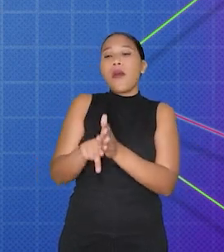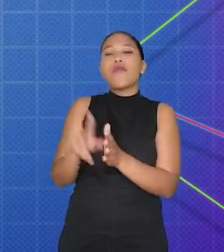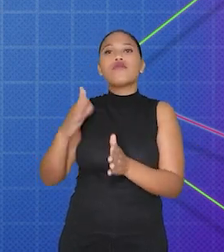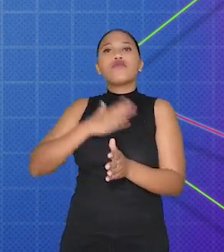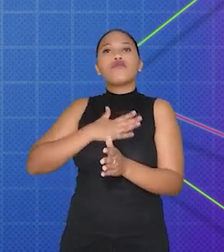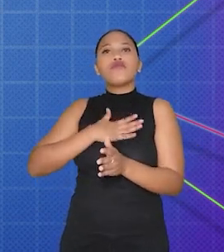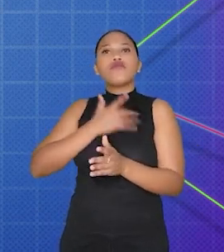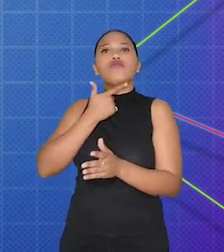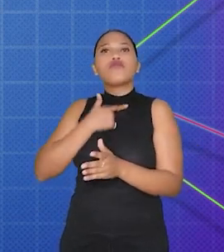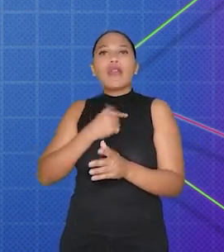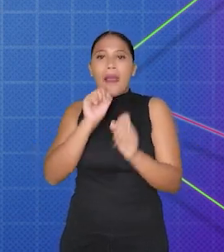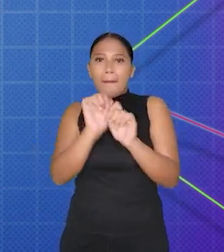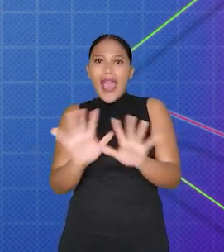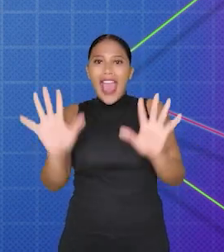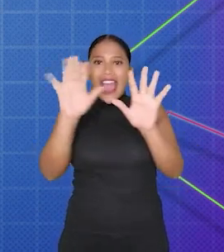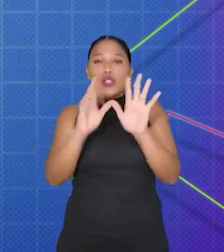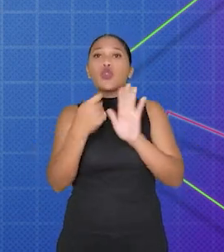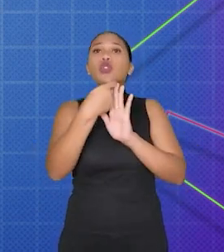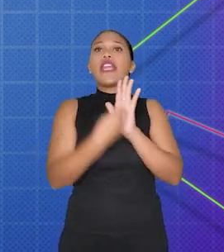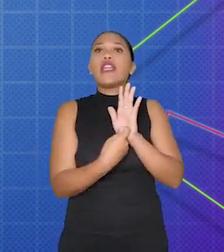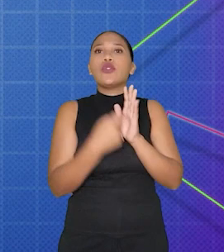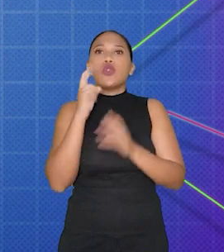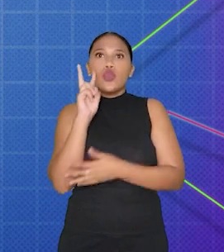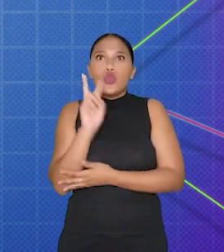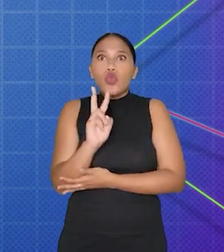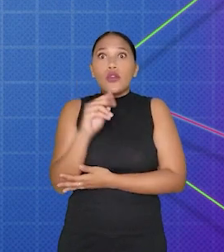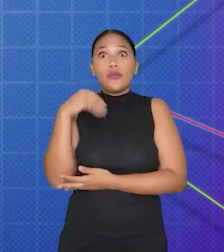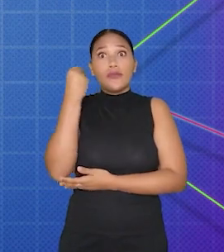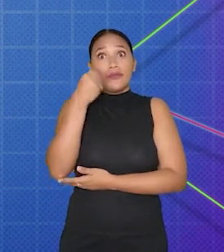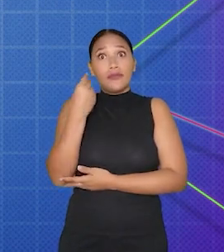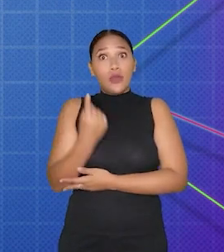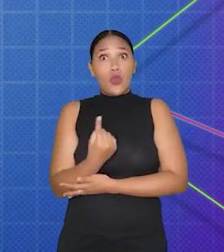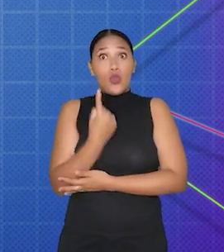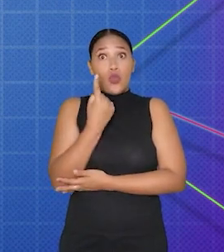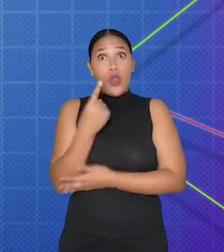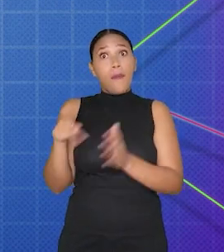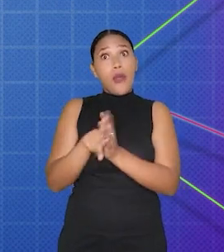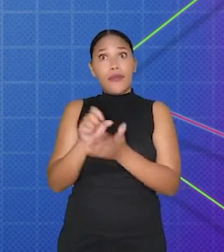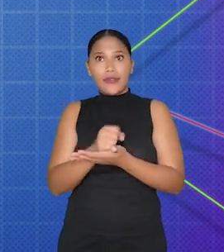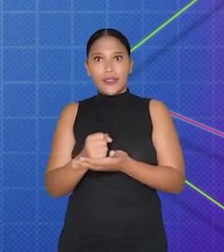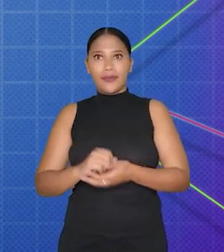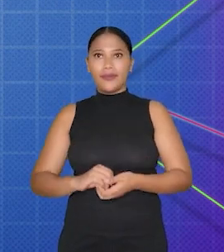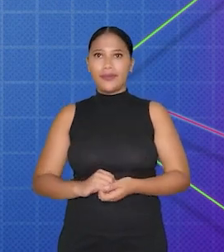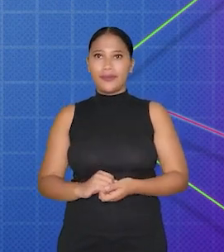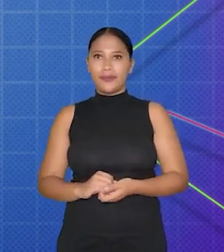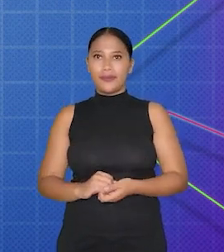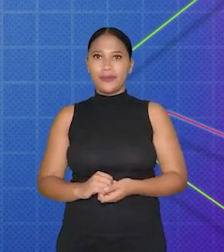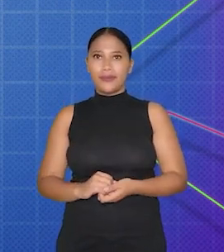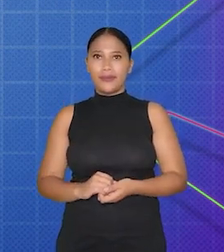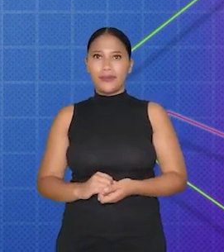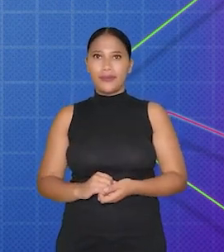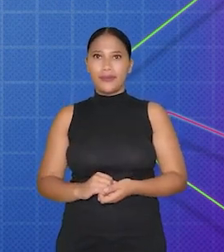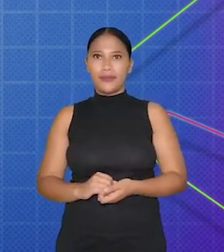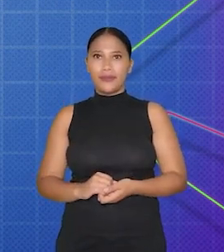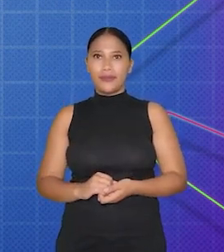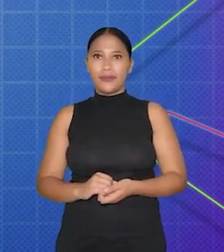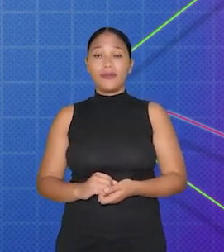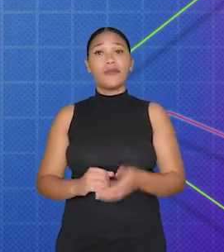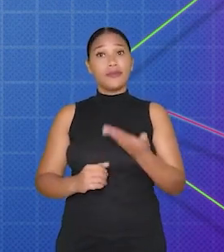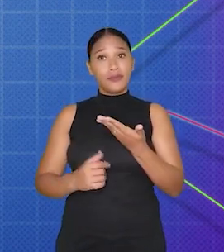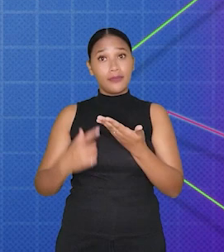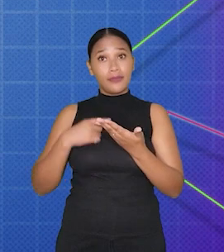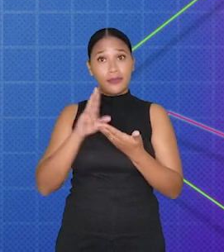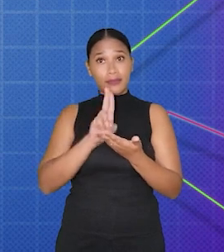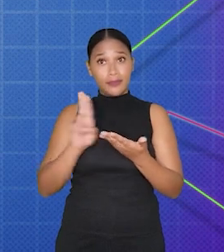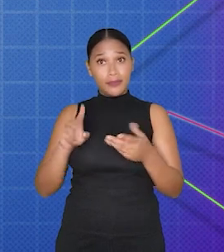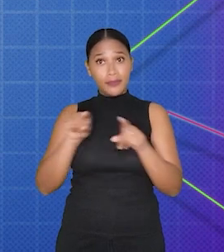completamente a aparência do texto em seus jogos, criando uma experiência mais única para o usuário. Rex Rainbow Plugins